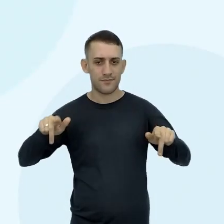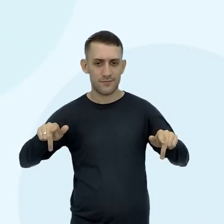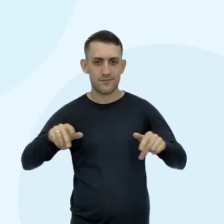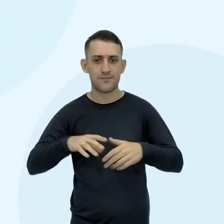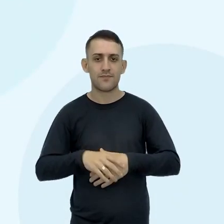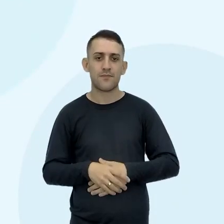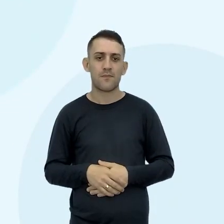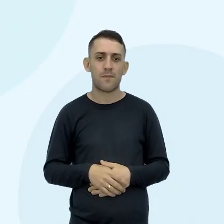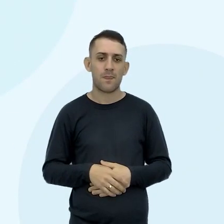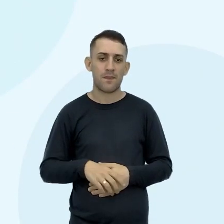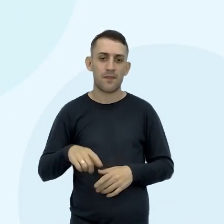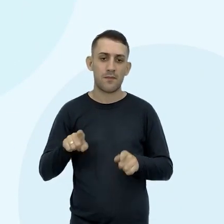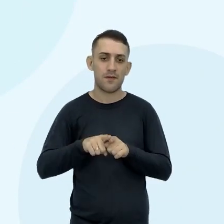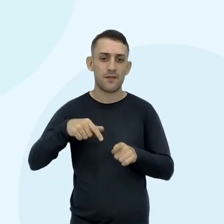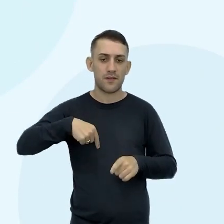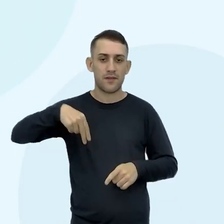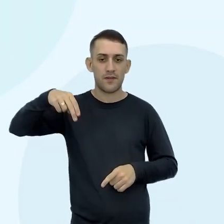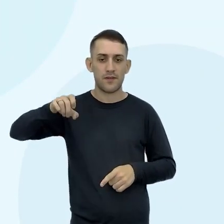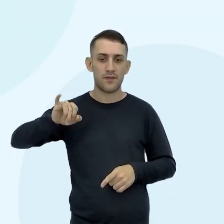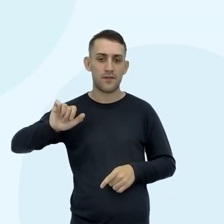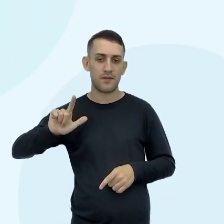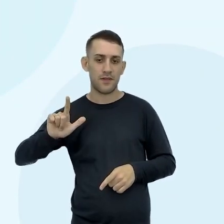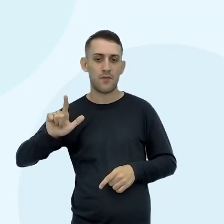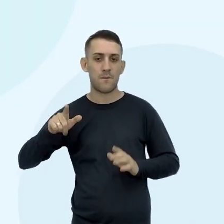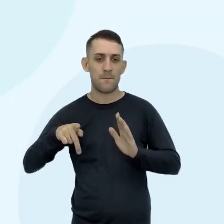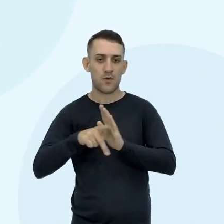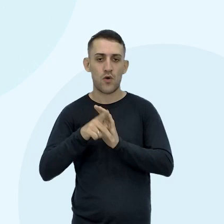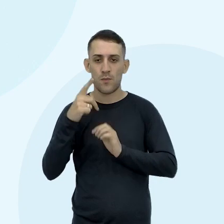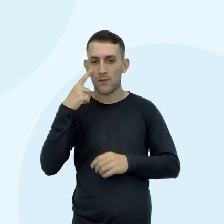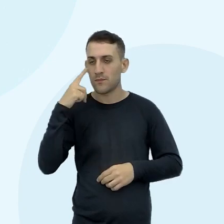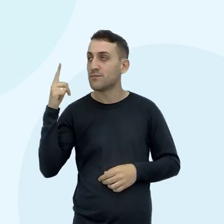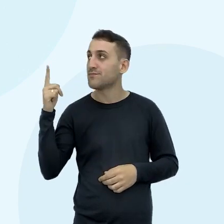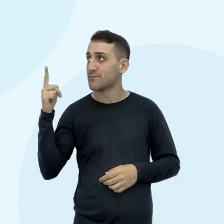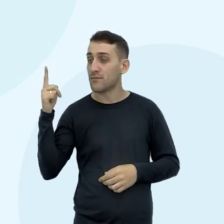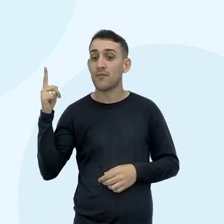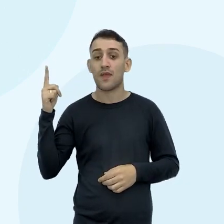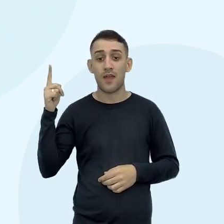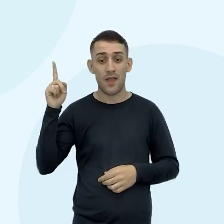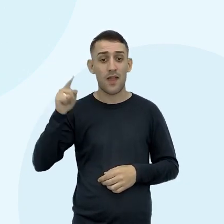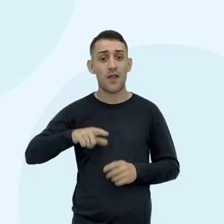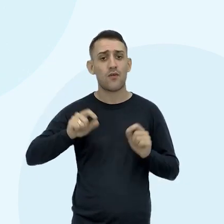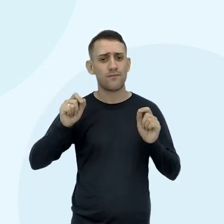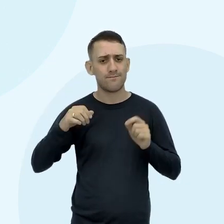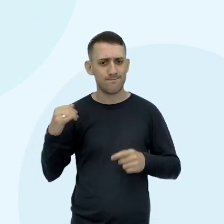Coleman E aí também Tem o Neil Armstrong No caso Ele foi o grande